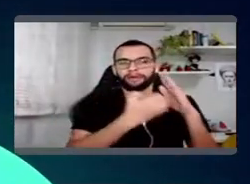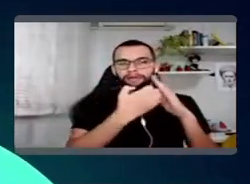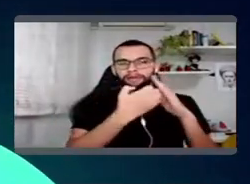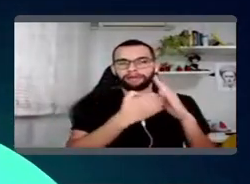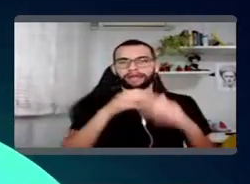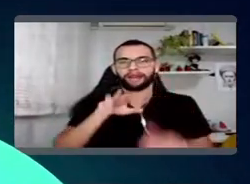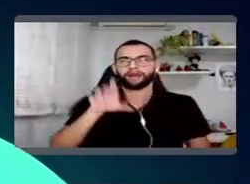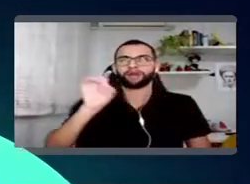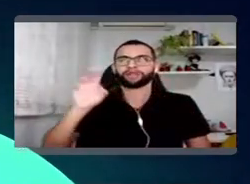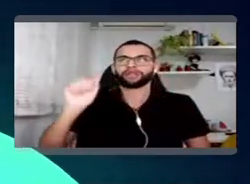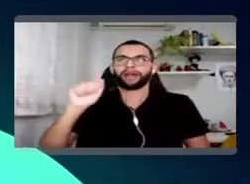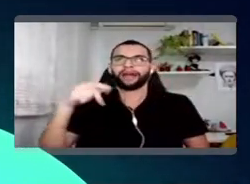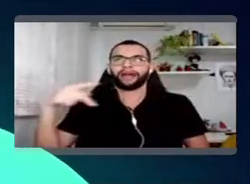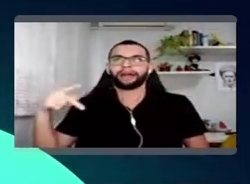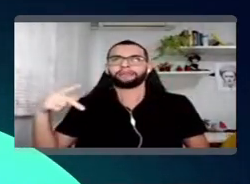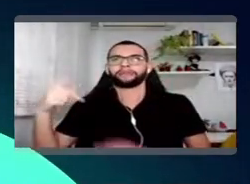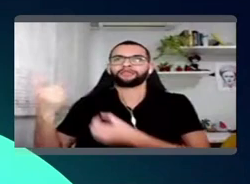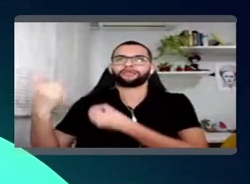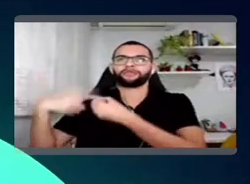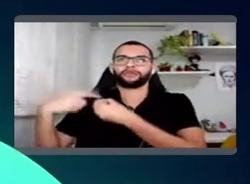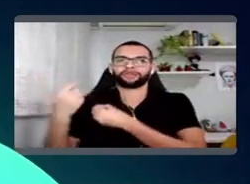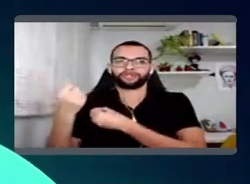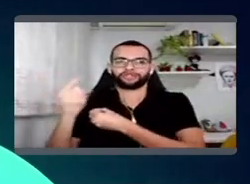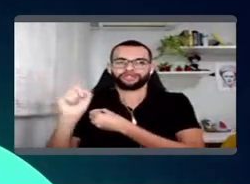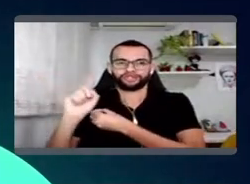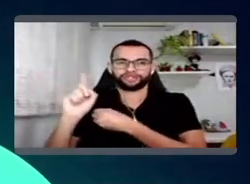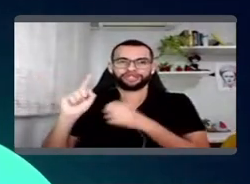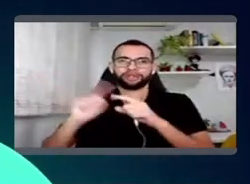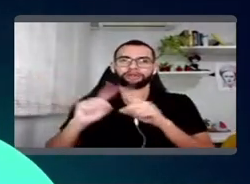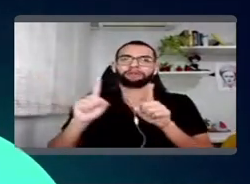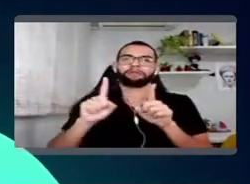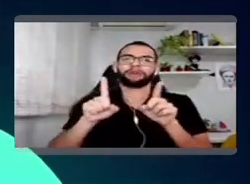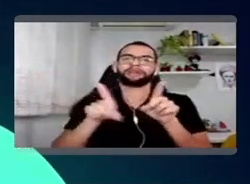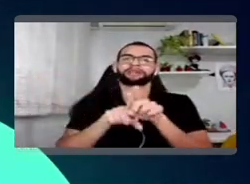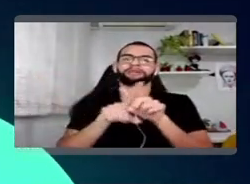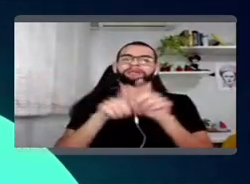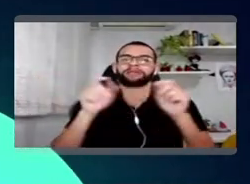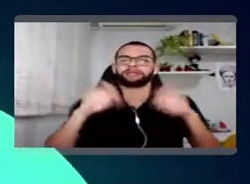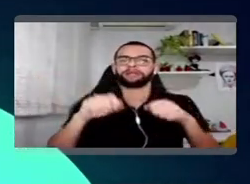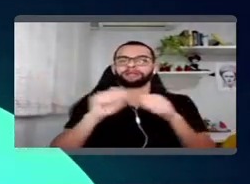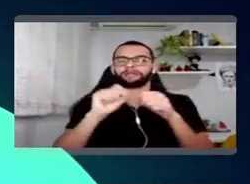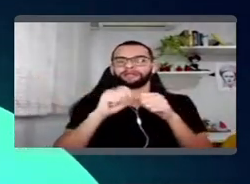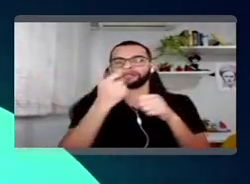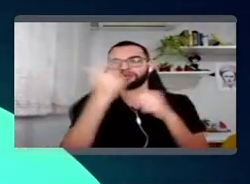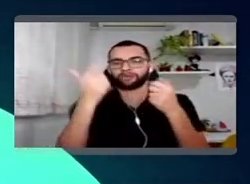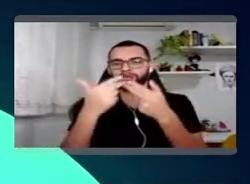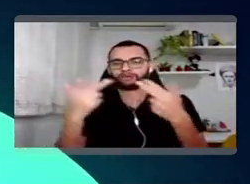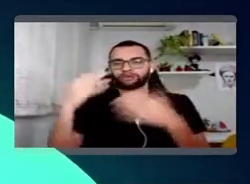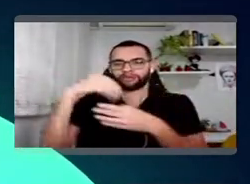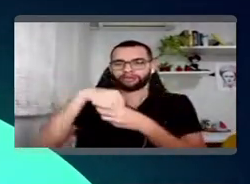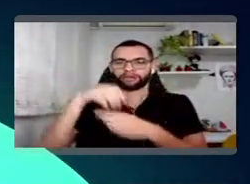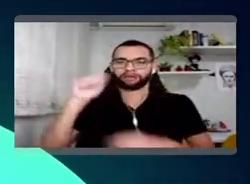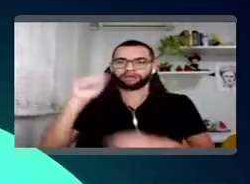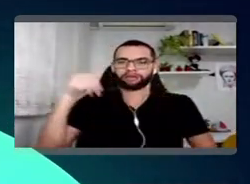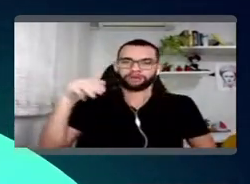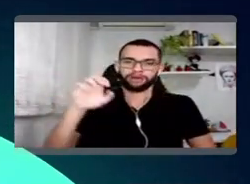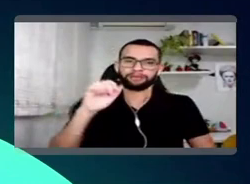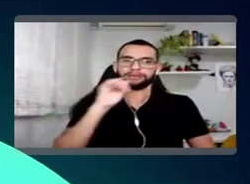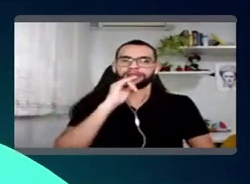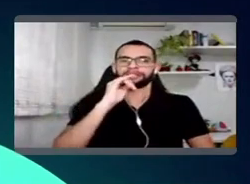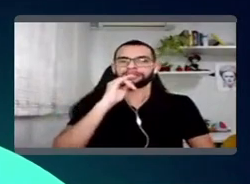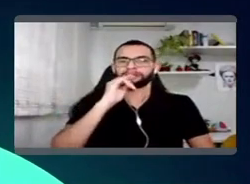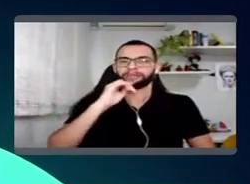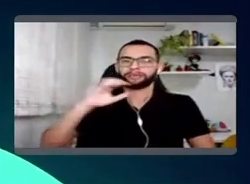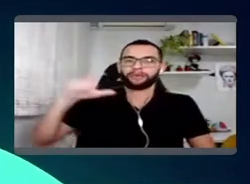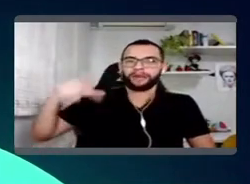só um app ali de cashback para ser um super app, né? Então, hoje você tem diversas funcionalidades financeiras da AMI, como crédito,